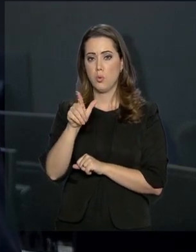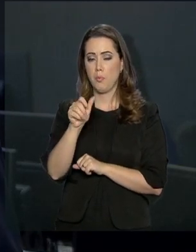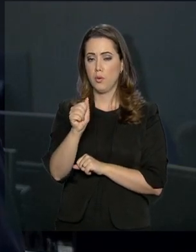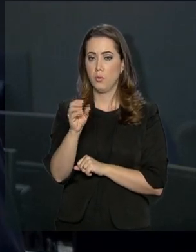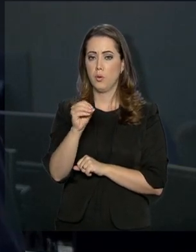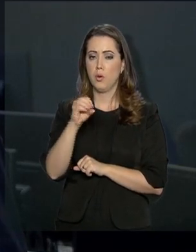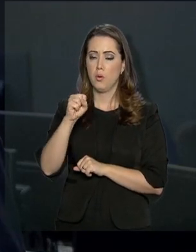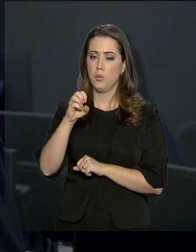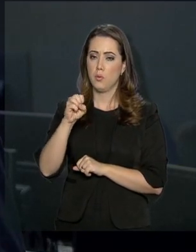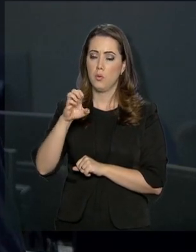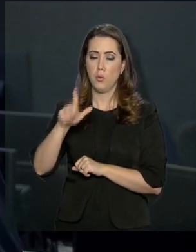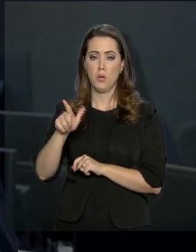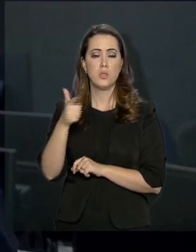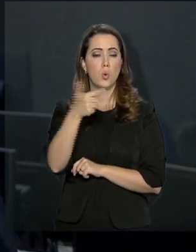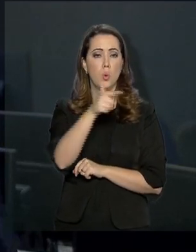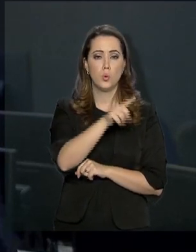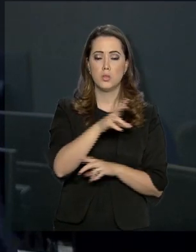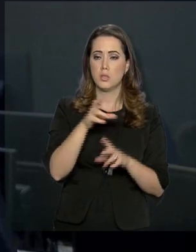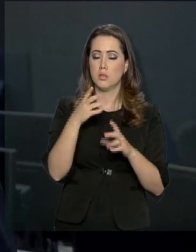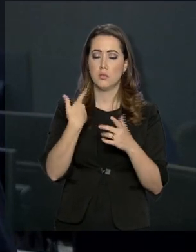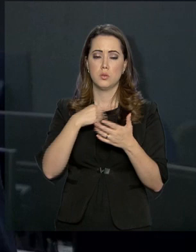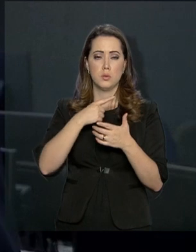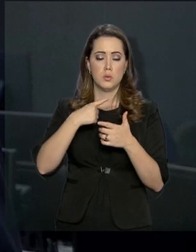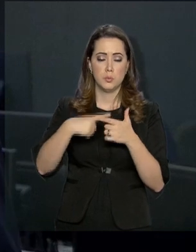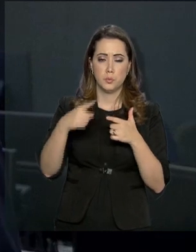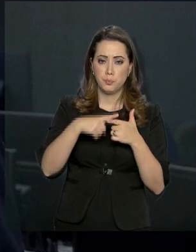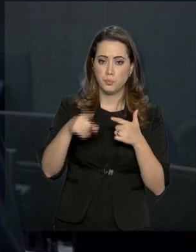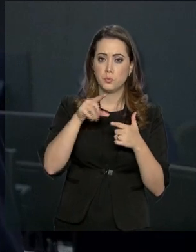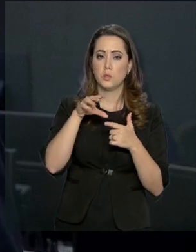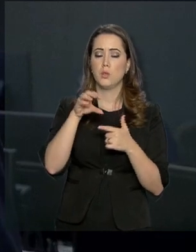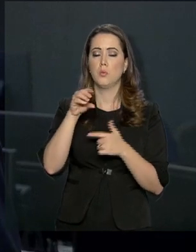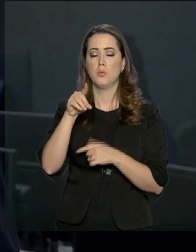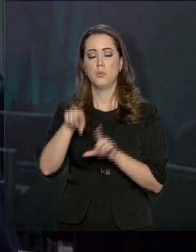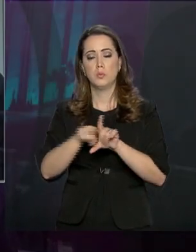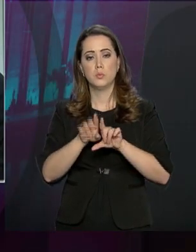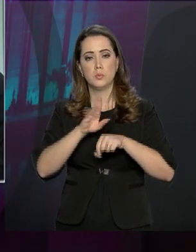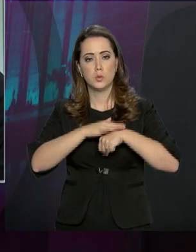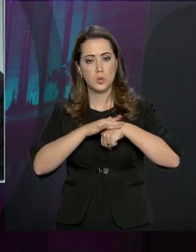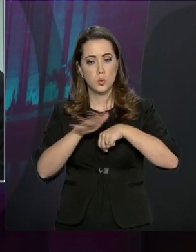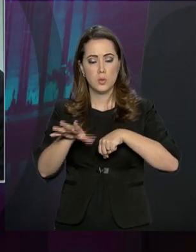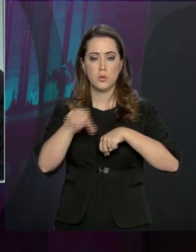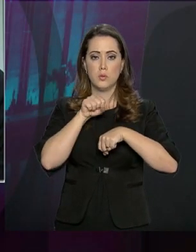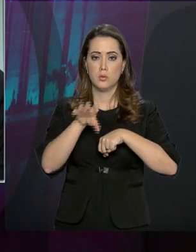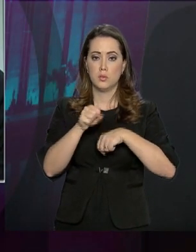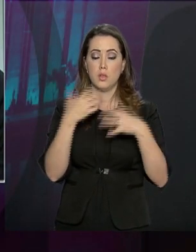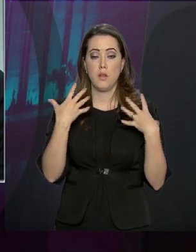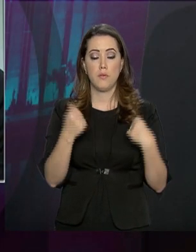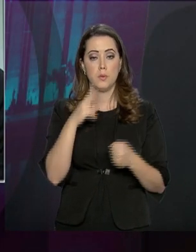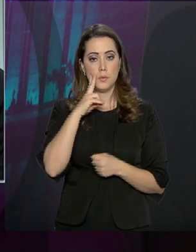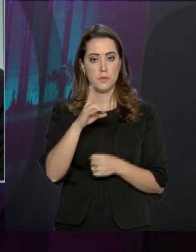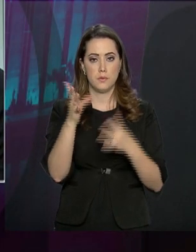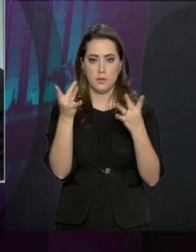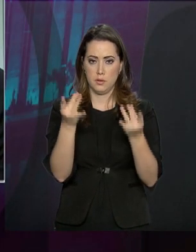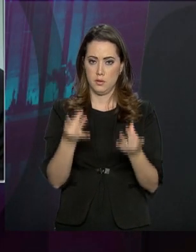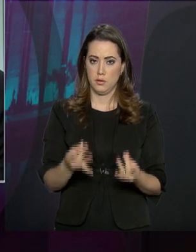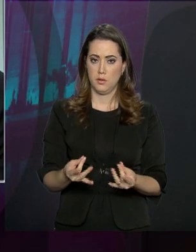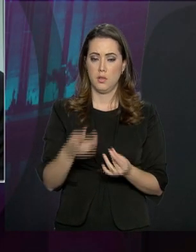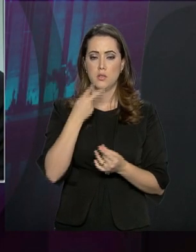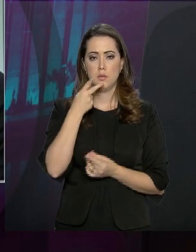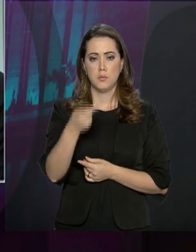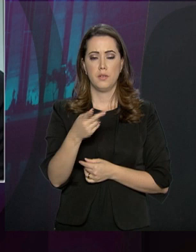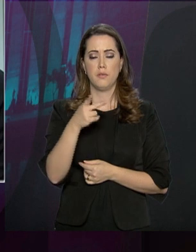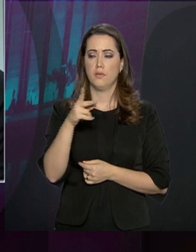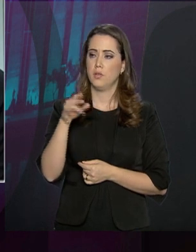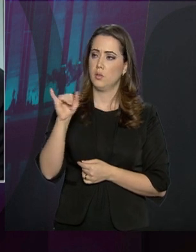meningite, pneumonia e otite média. Vamos agora à Brasília com o repórter Gabriela Noronha, que tem informações sobre a declaração